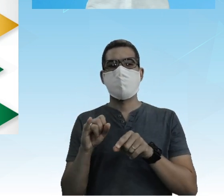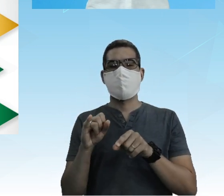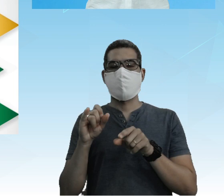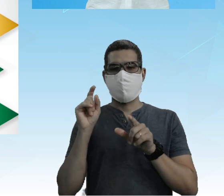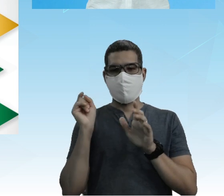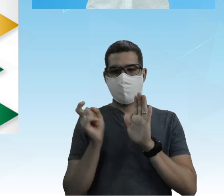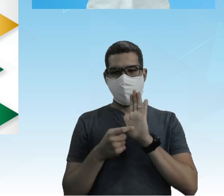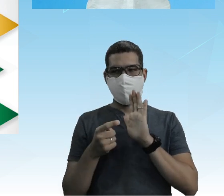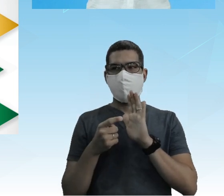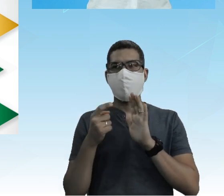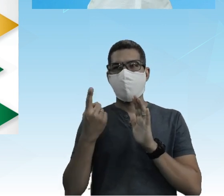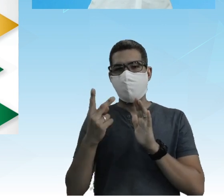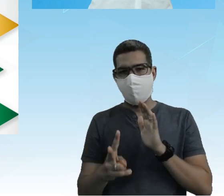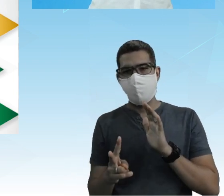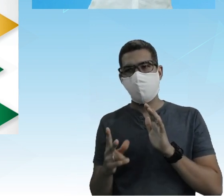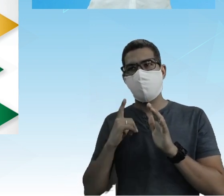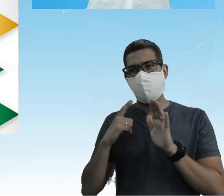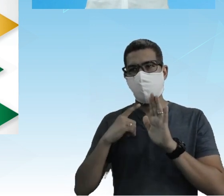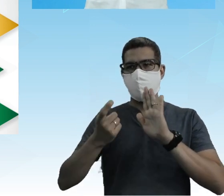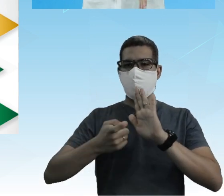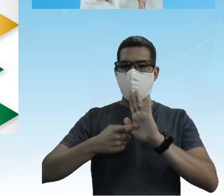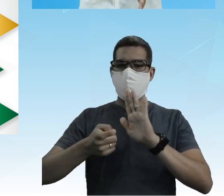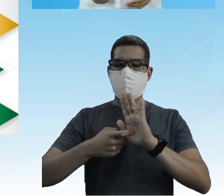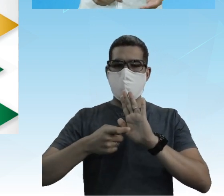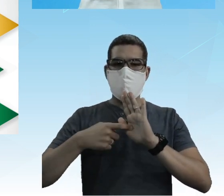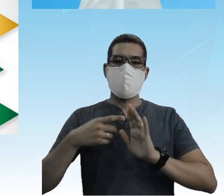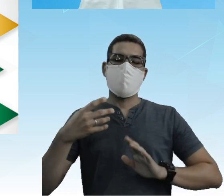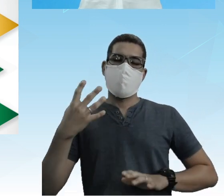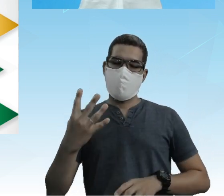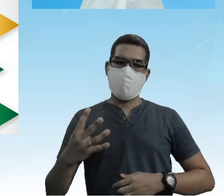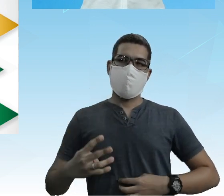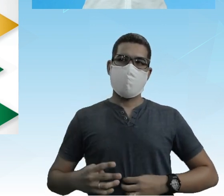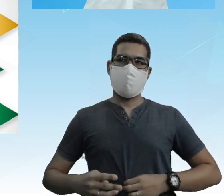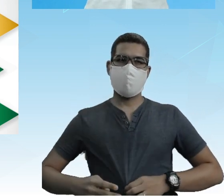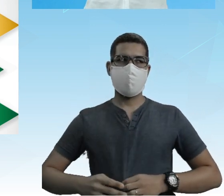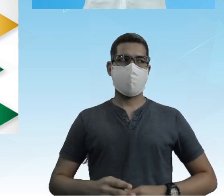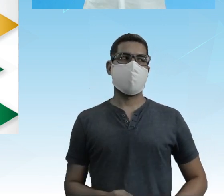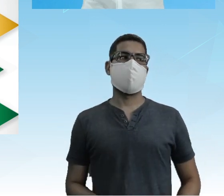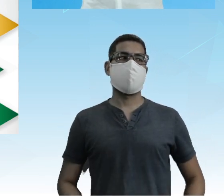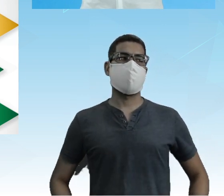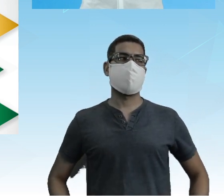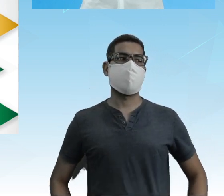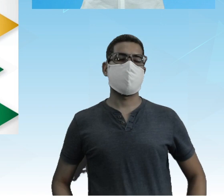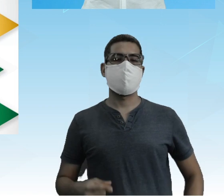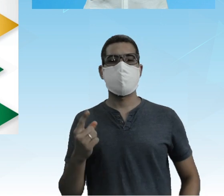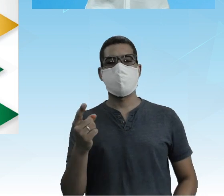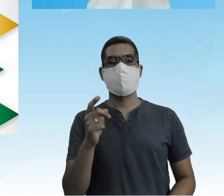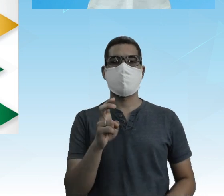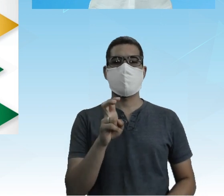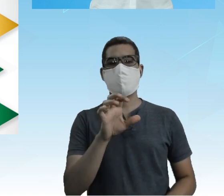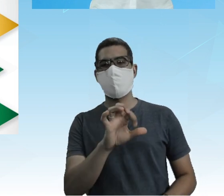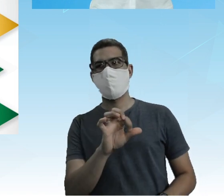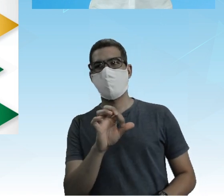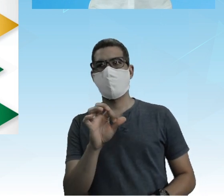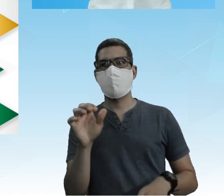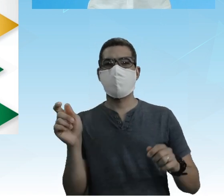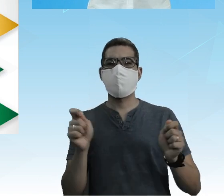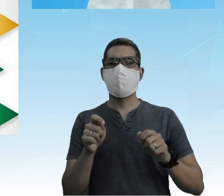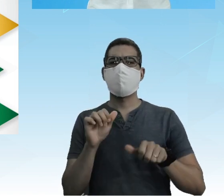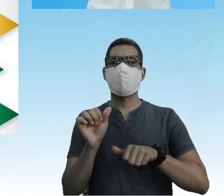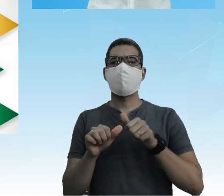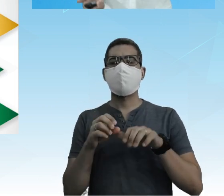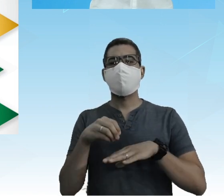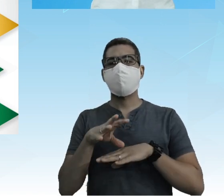voltar Para essa uma vez Eu tenho que clicar Mais quatro Então por isso que cinco Ou um Ou cinco Ou nove Tá bom? E aí por que a gente Está dando essas